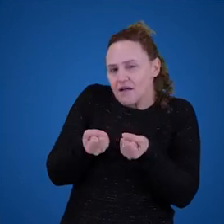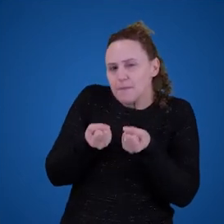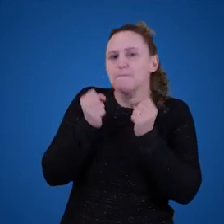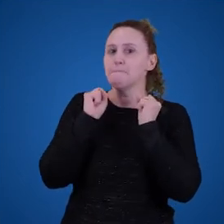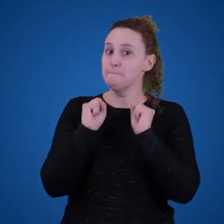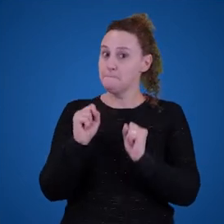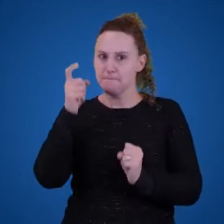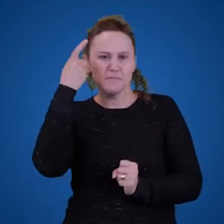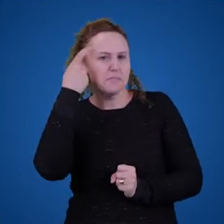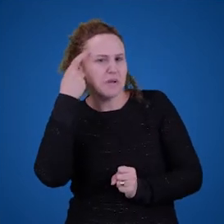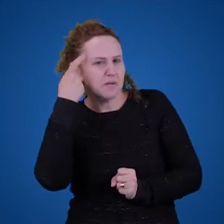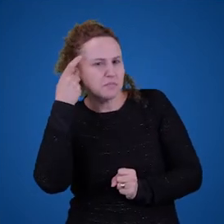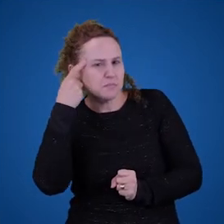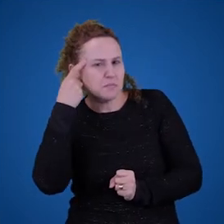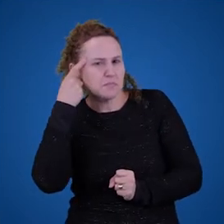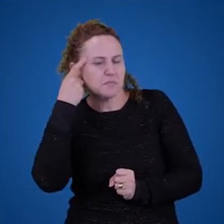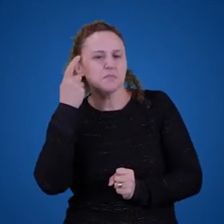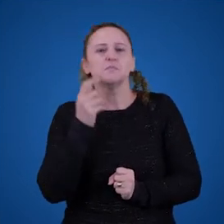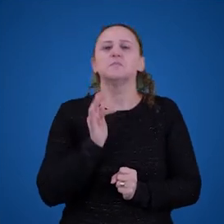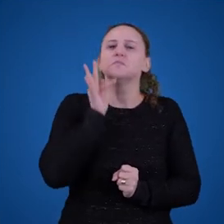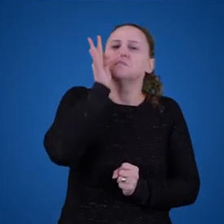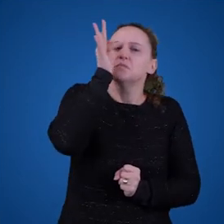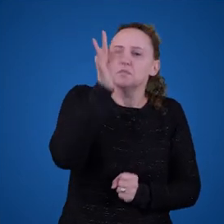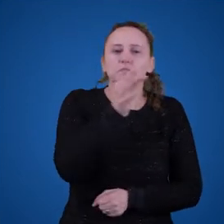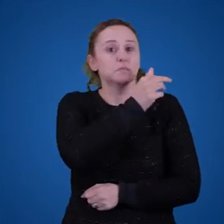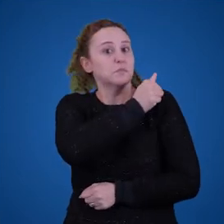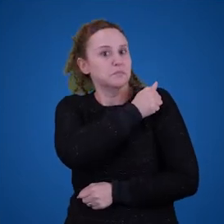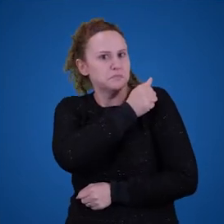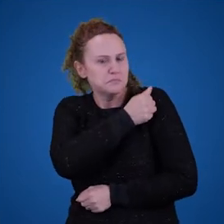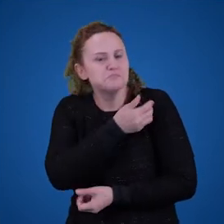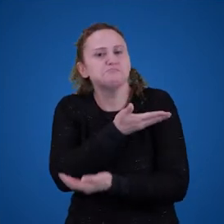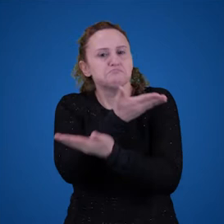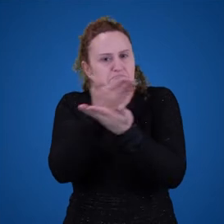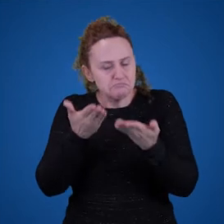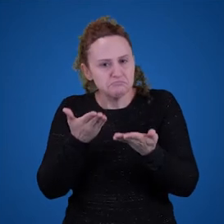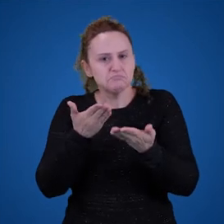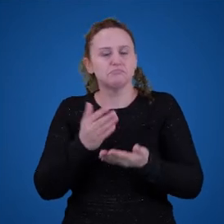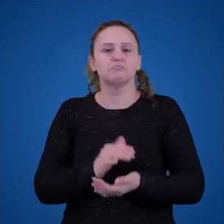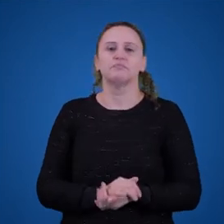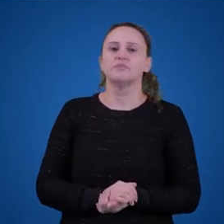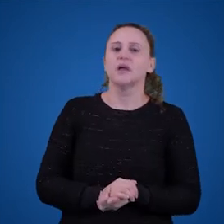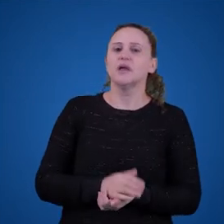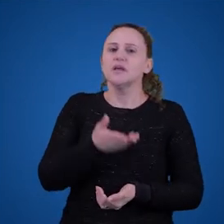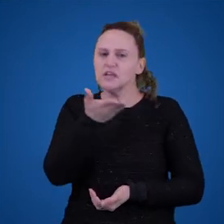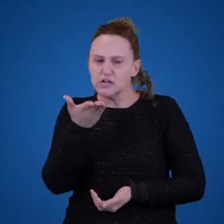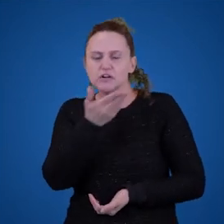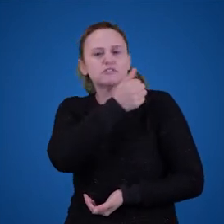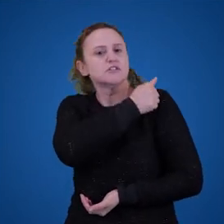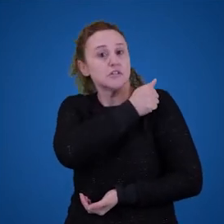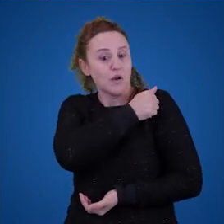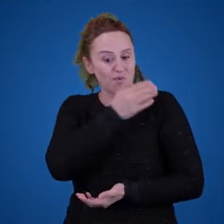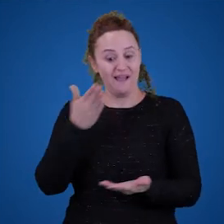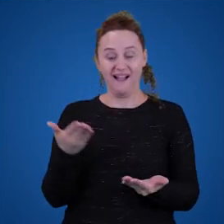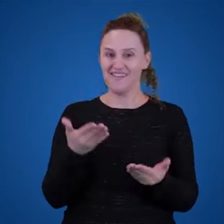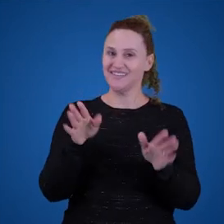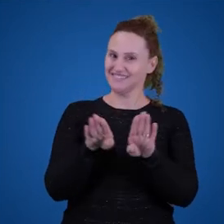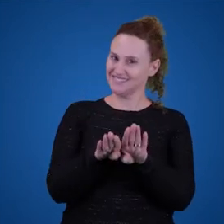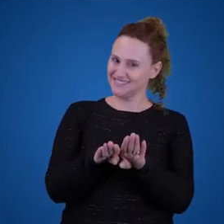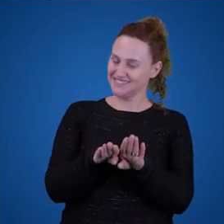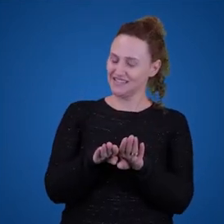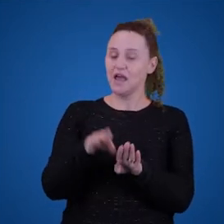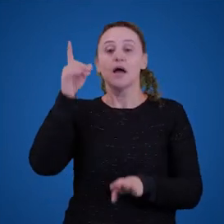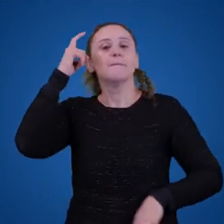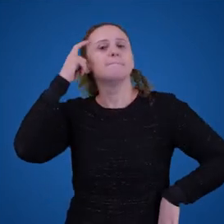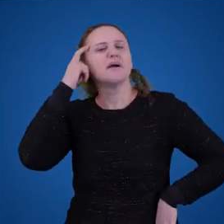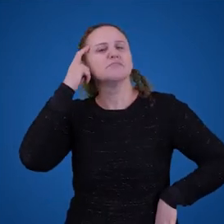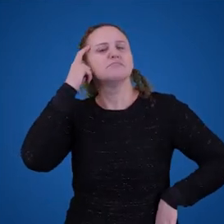pelos alunos e os futuros alunos que vocês tiverem. E, obviamente, enquanto alunos que vocês agora são, também pensarem